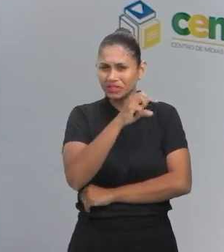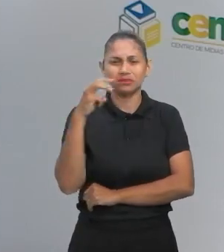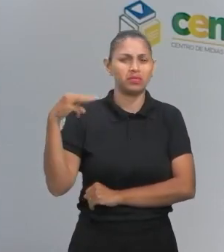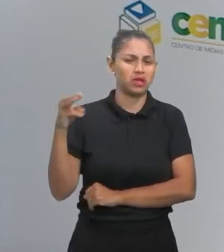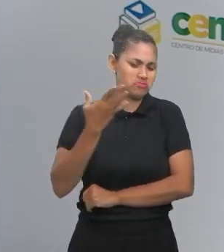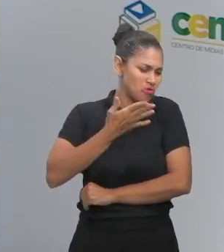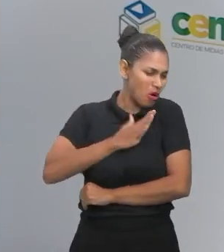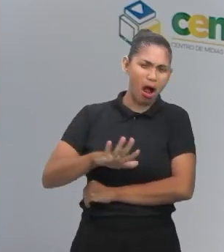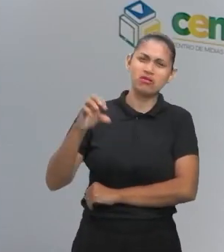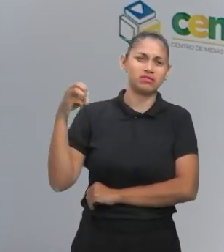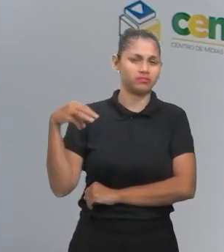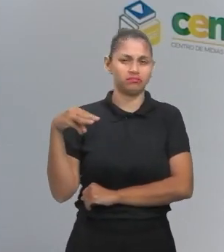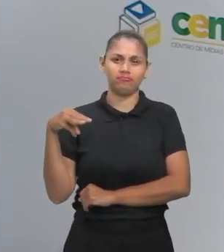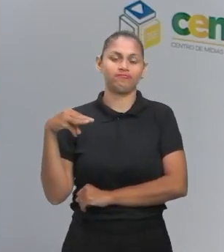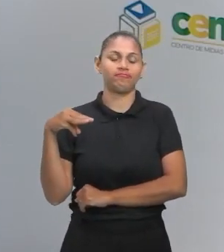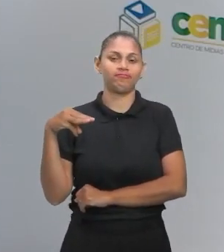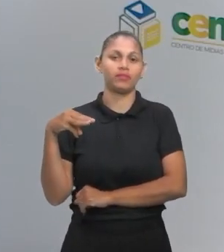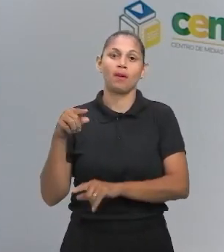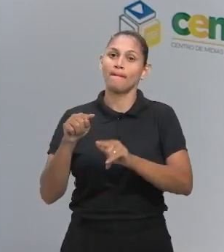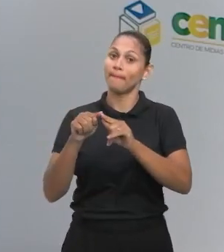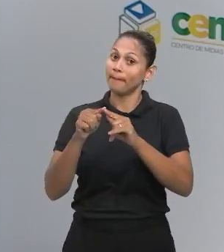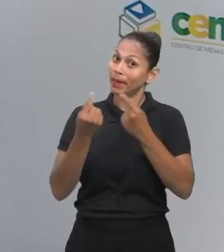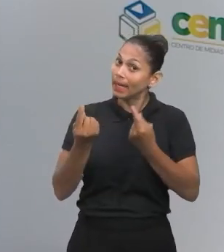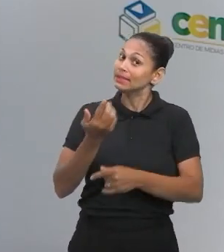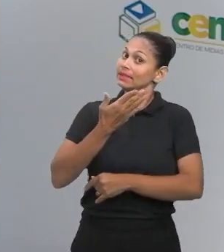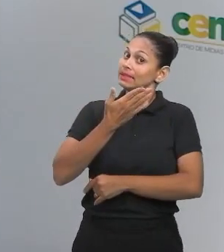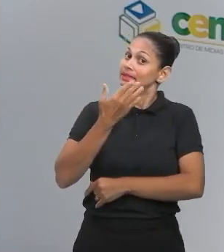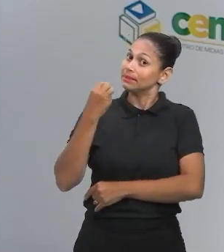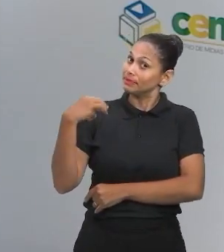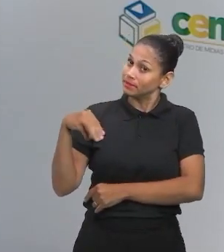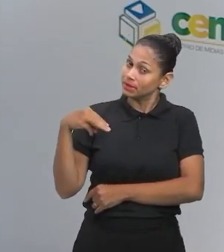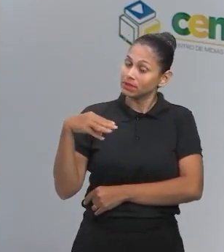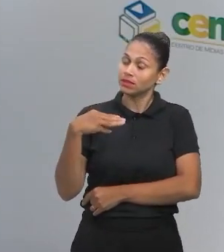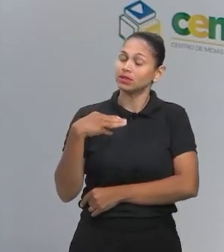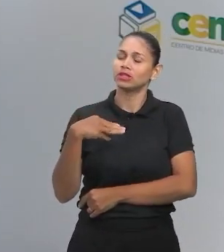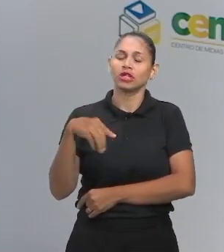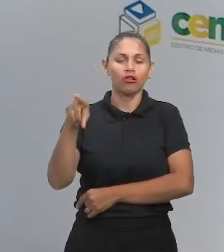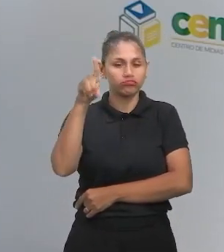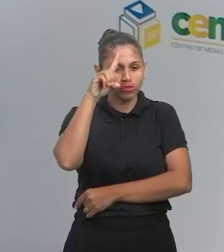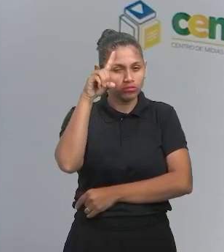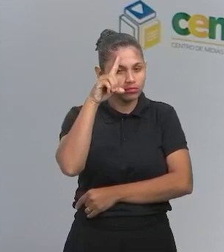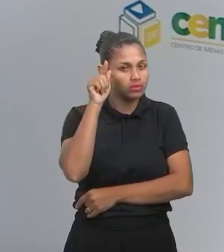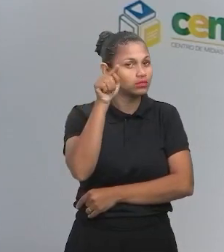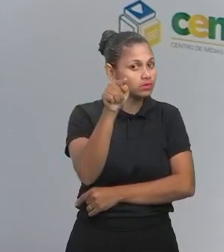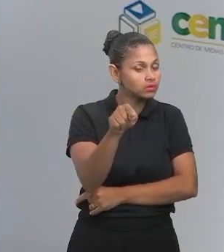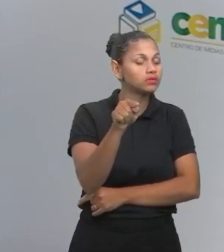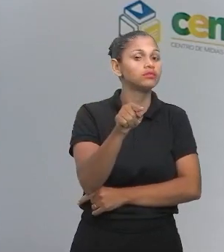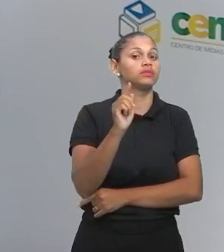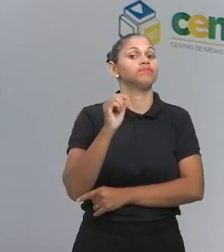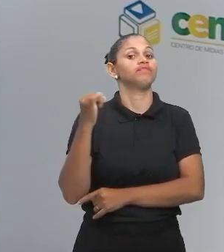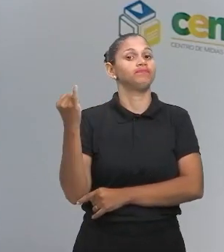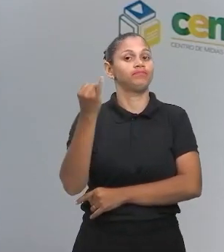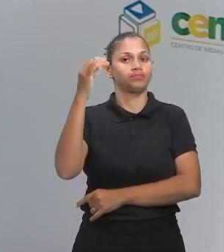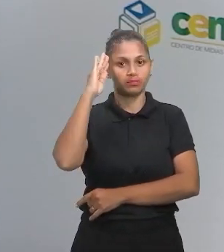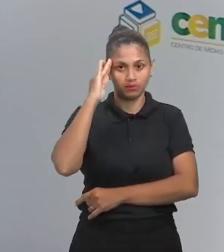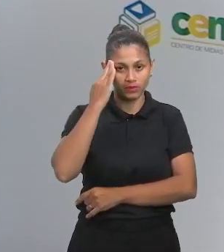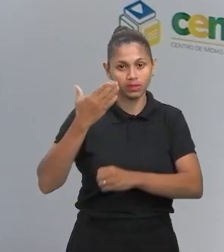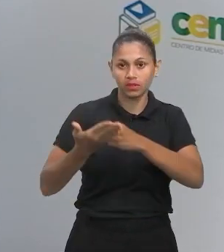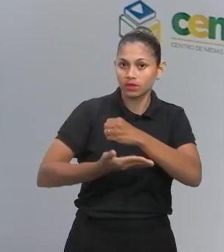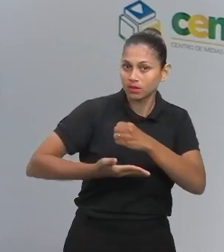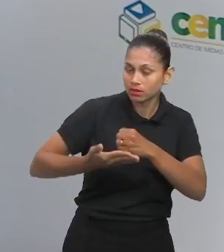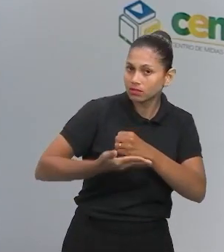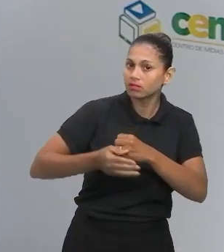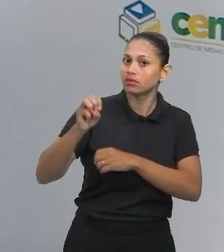da Matemática, mas, gente, Matemática está no seu dia a dia, está na sua vida, então é importante você entender a base